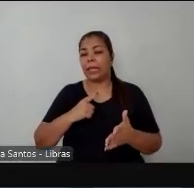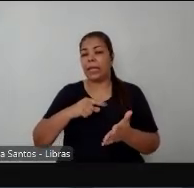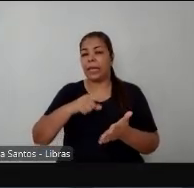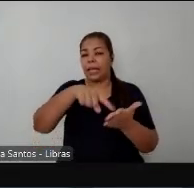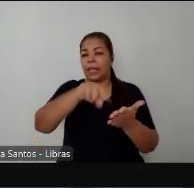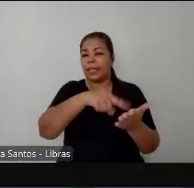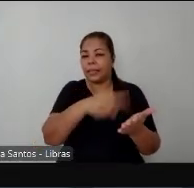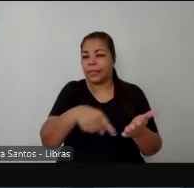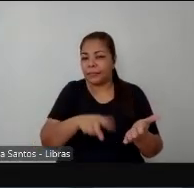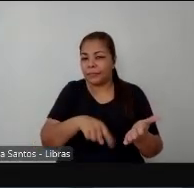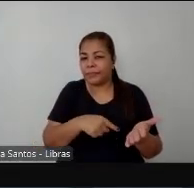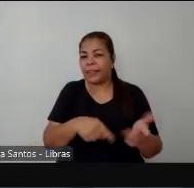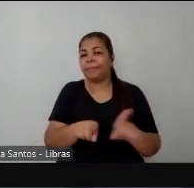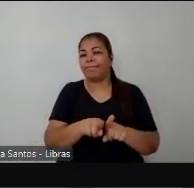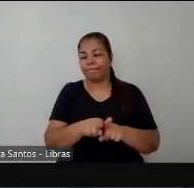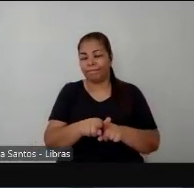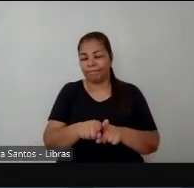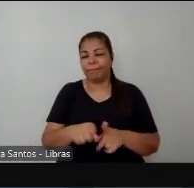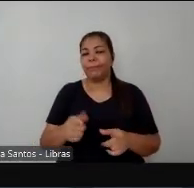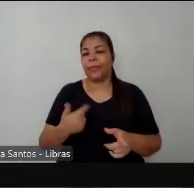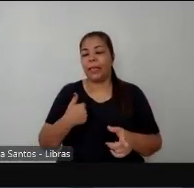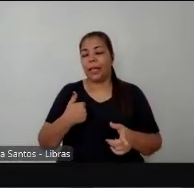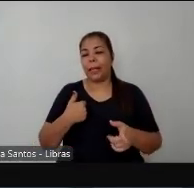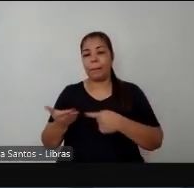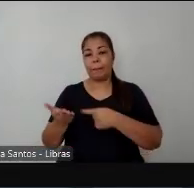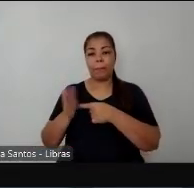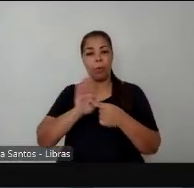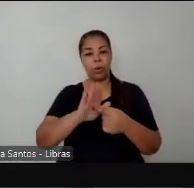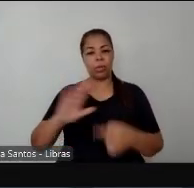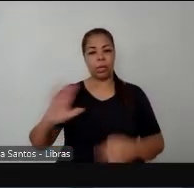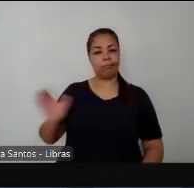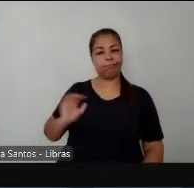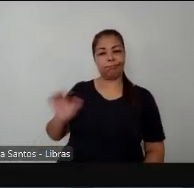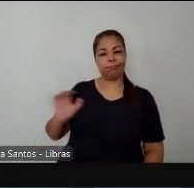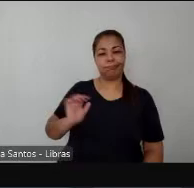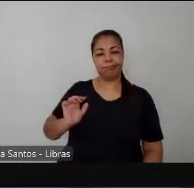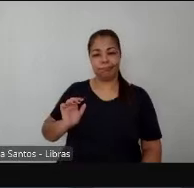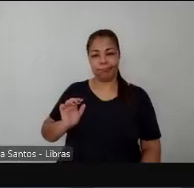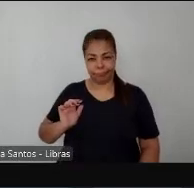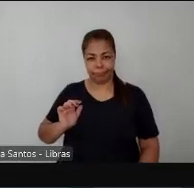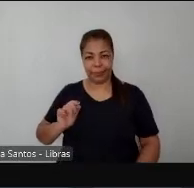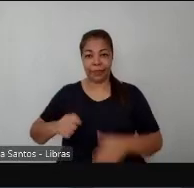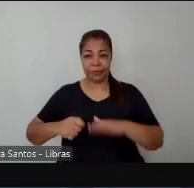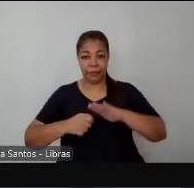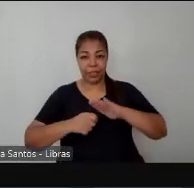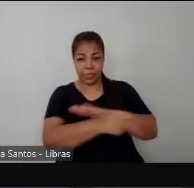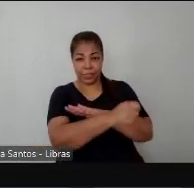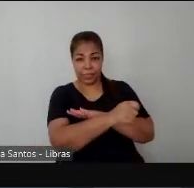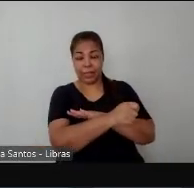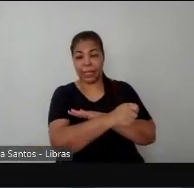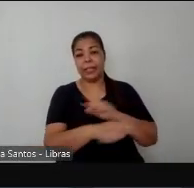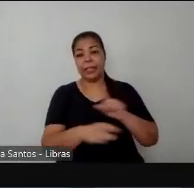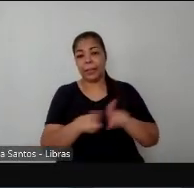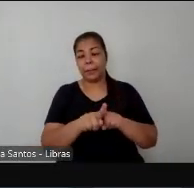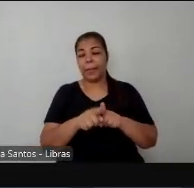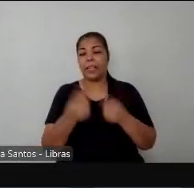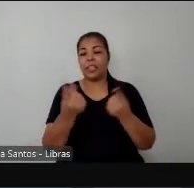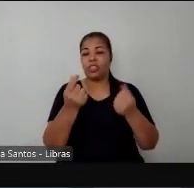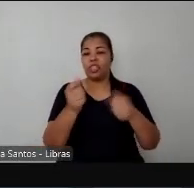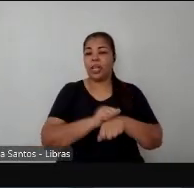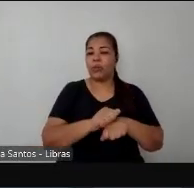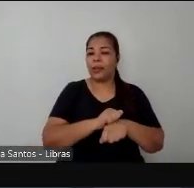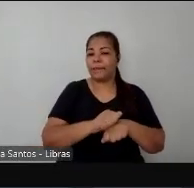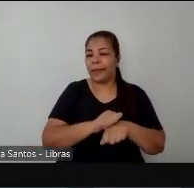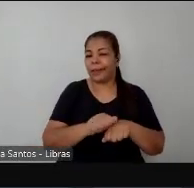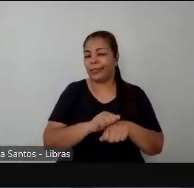a ostentação muitas vezes bancadas e financiadas para lavagem de dinheiro de grupos criminosos e